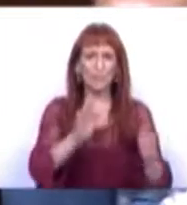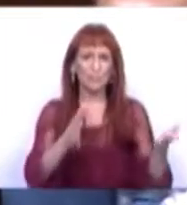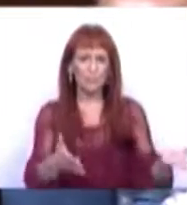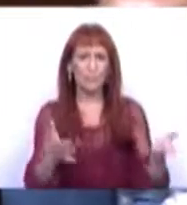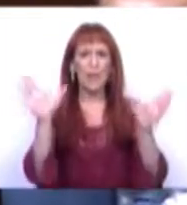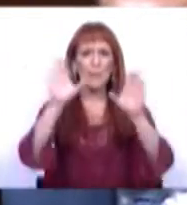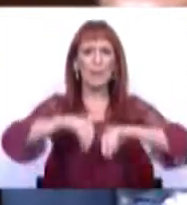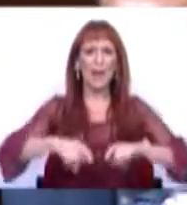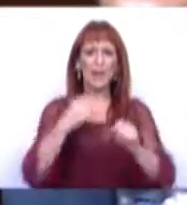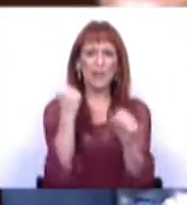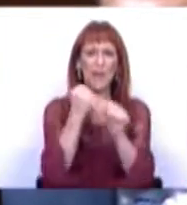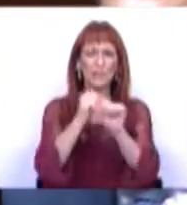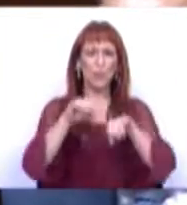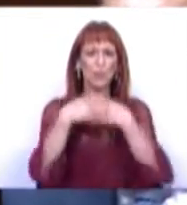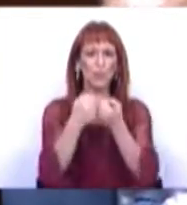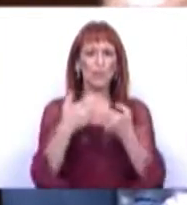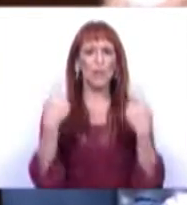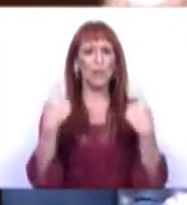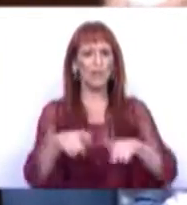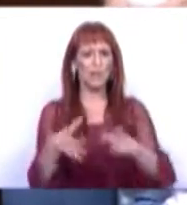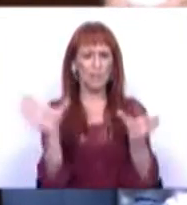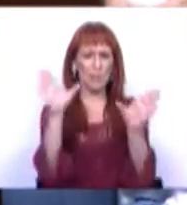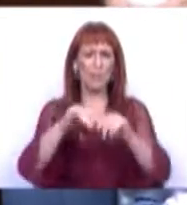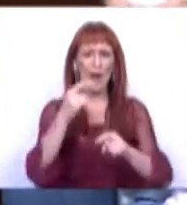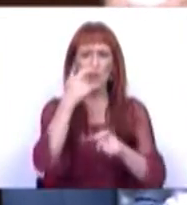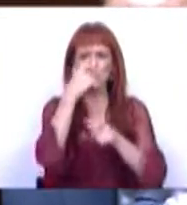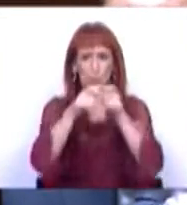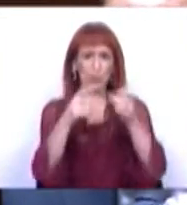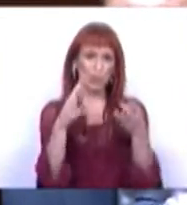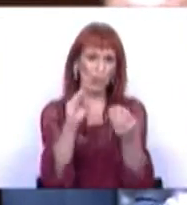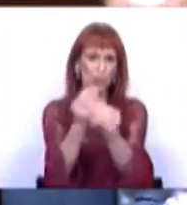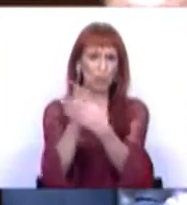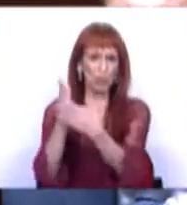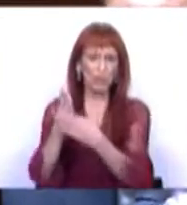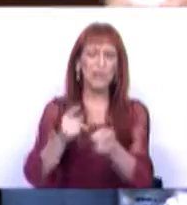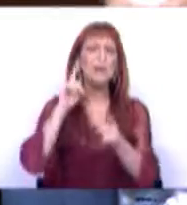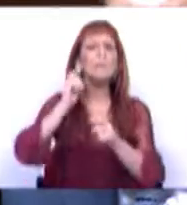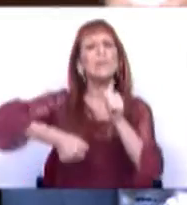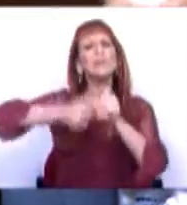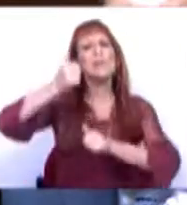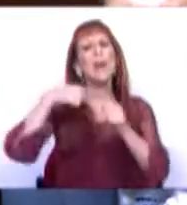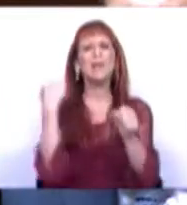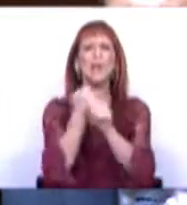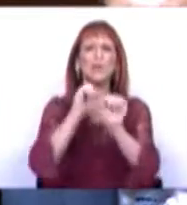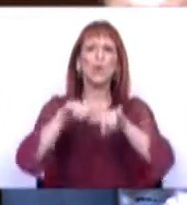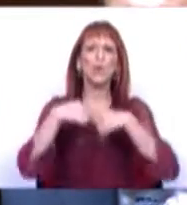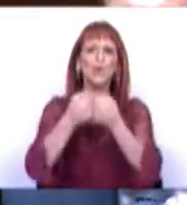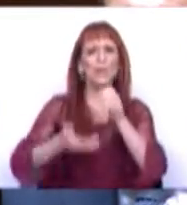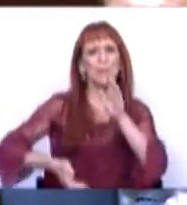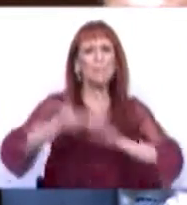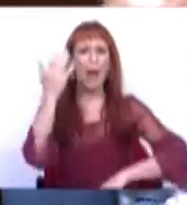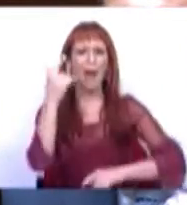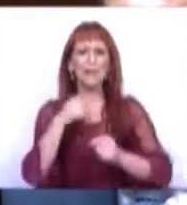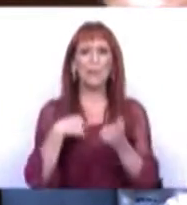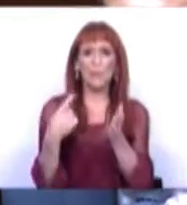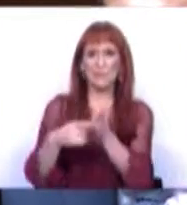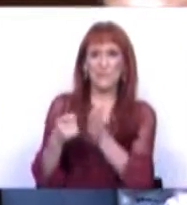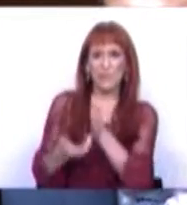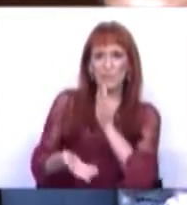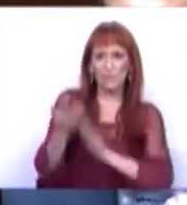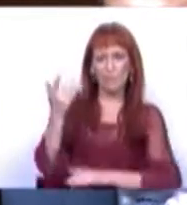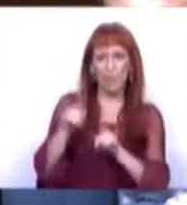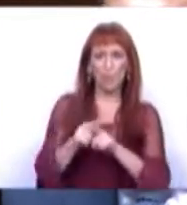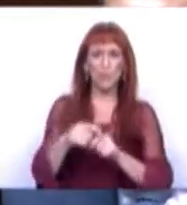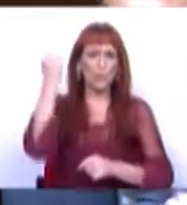com mais ação social chegando a mais estudantes e, sobretudo, com mais ação social onde mais precisávamos